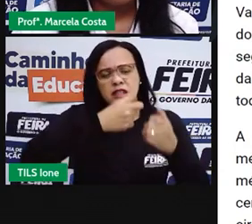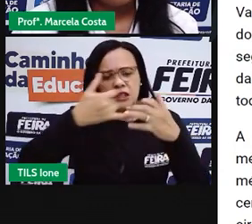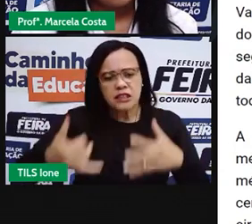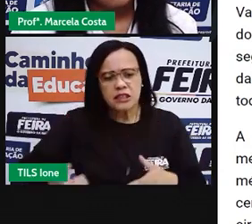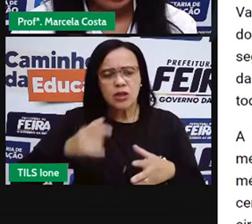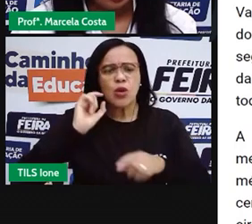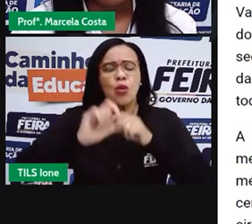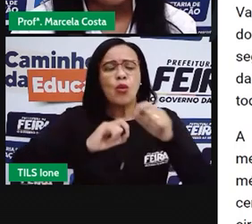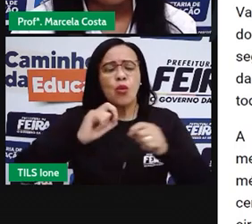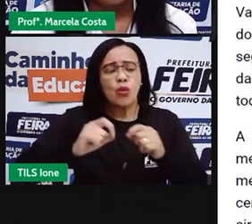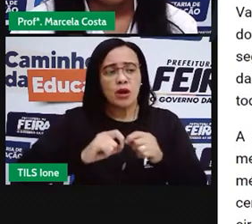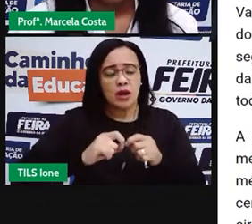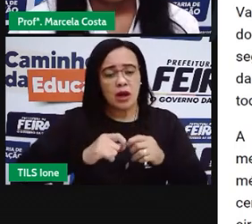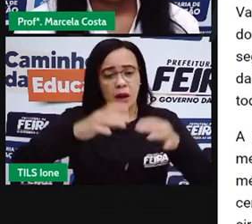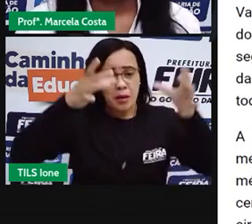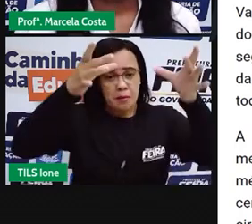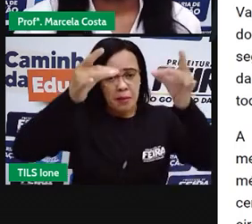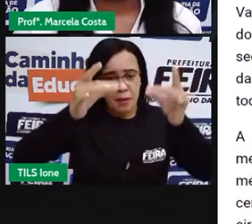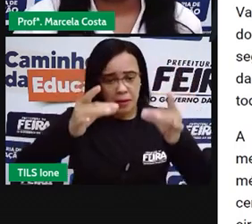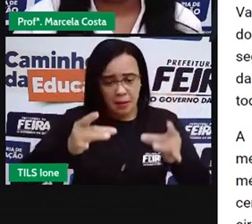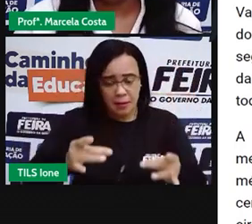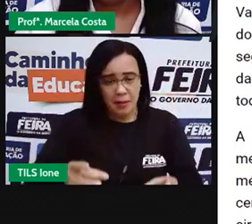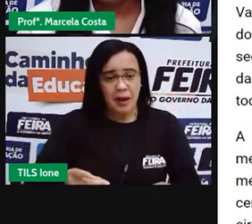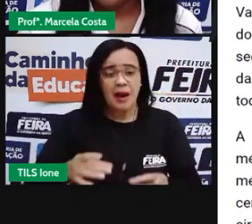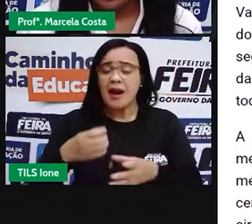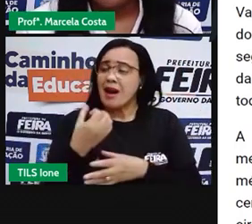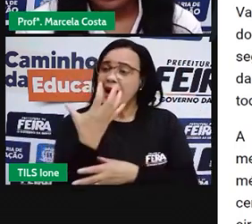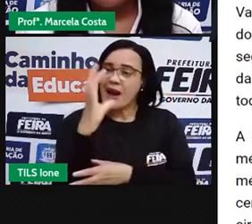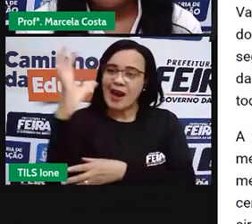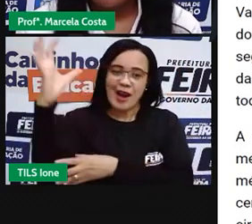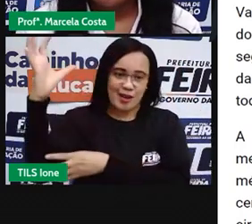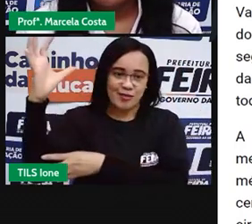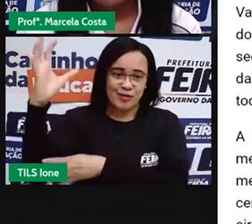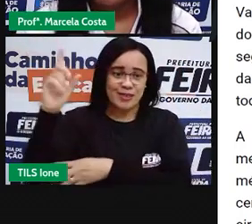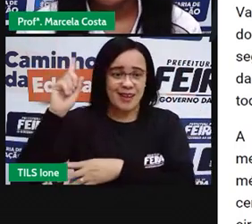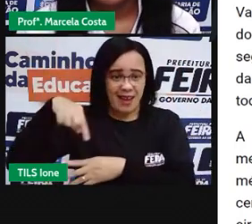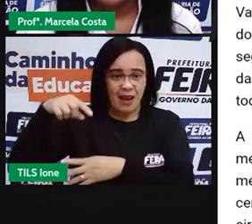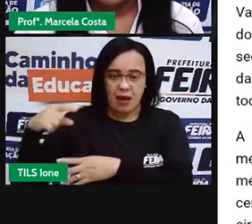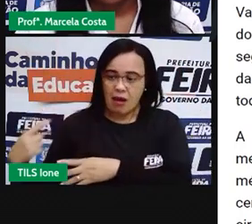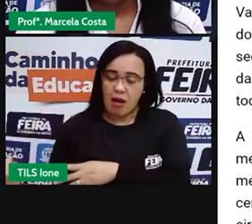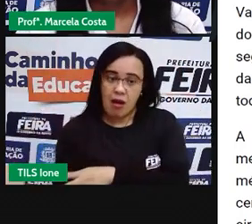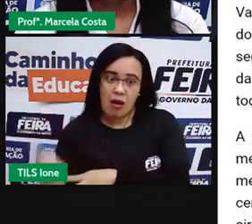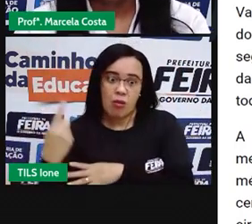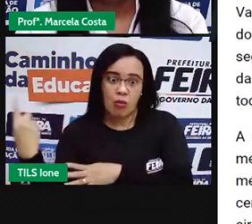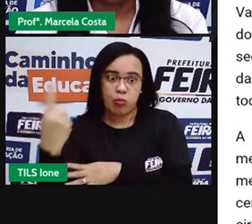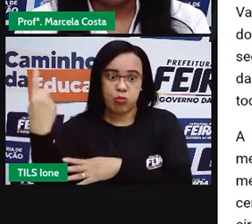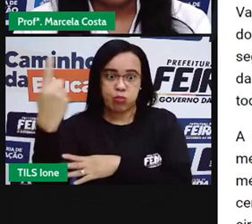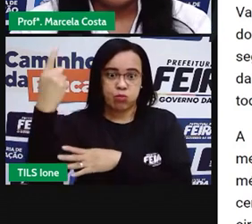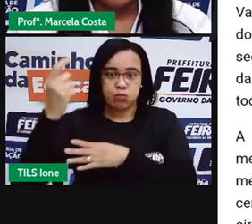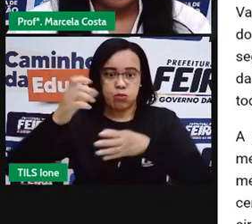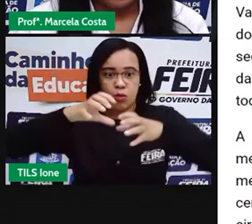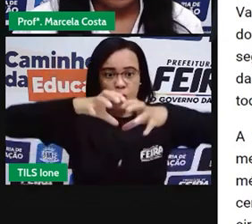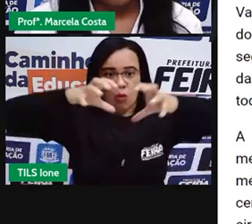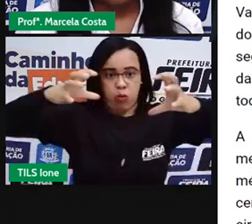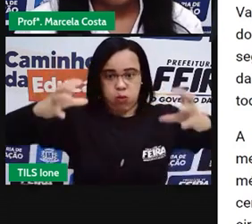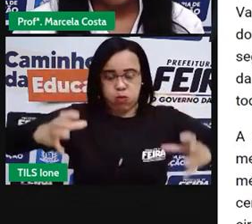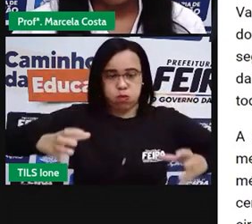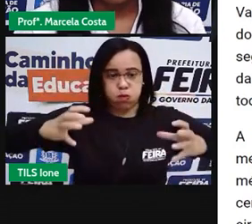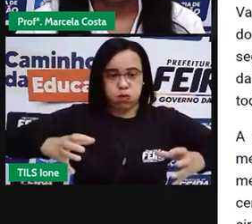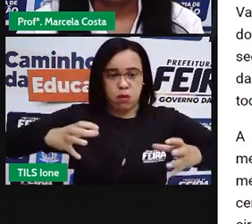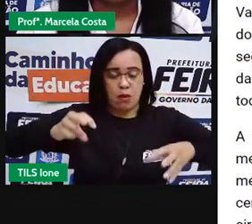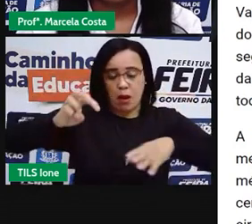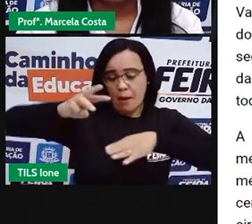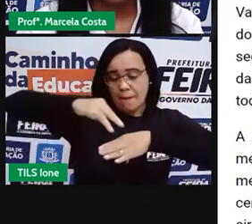descrevendo essa árvore. Ela é muito alta. O tronco dela é um